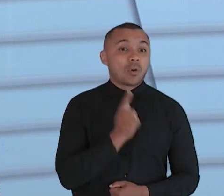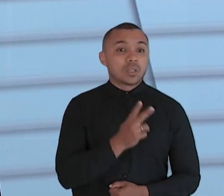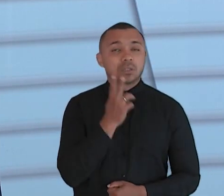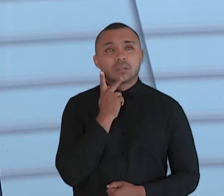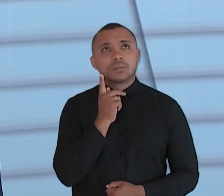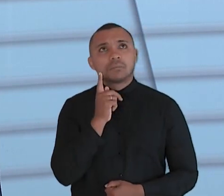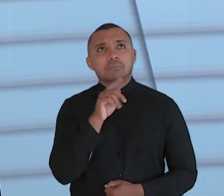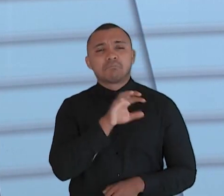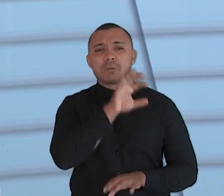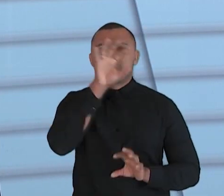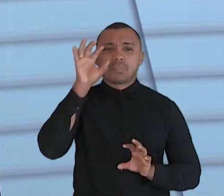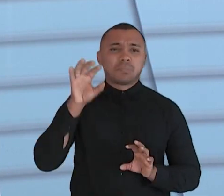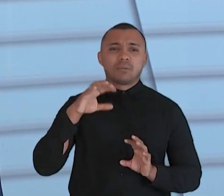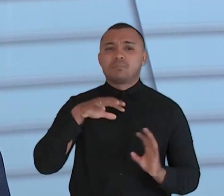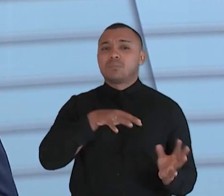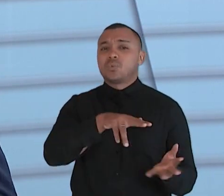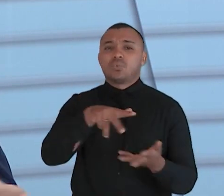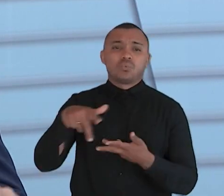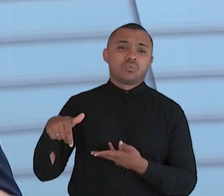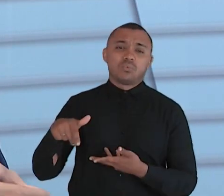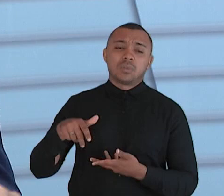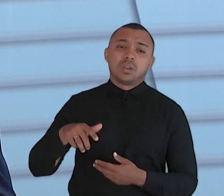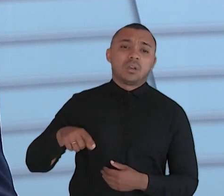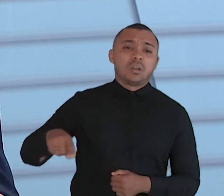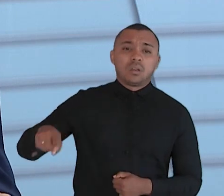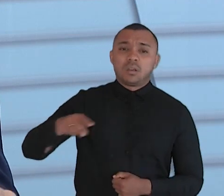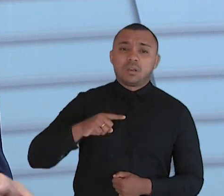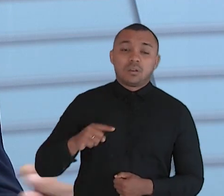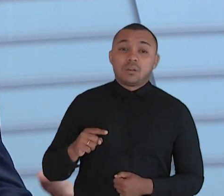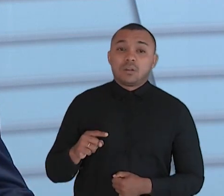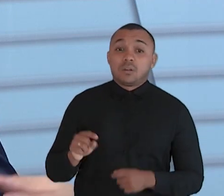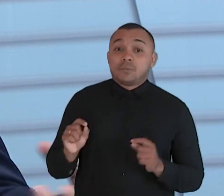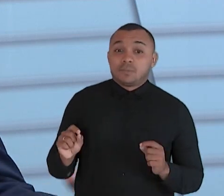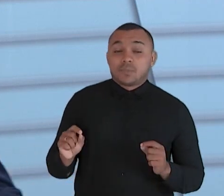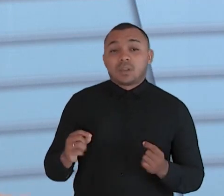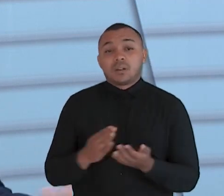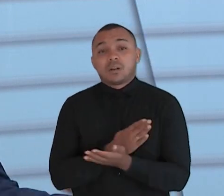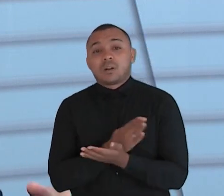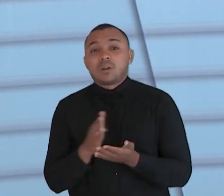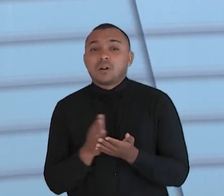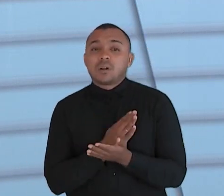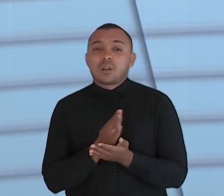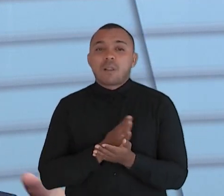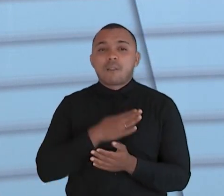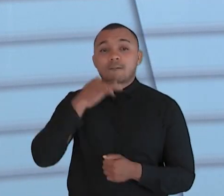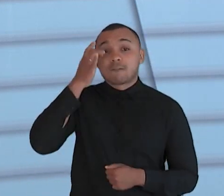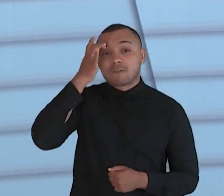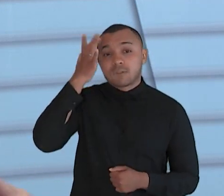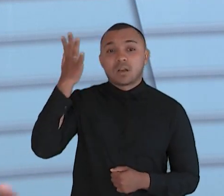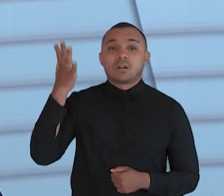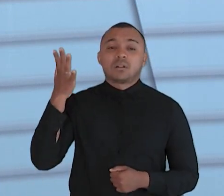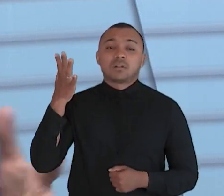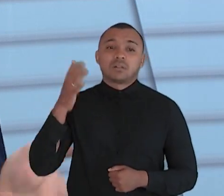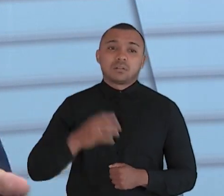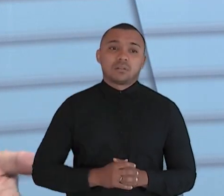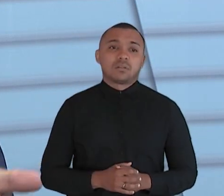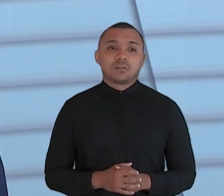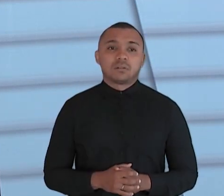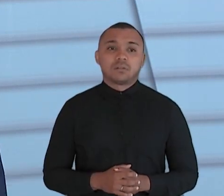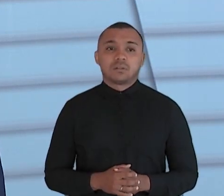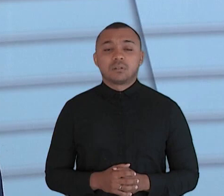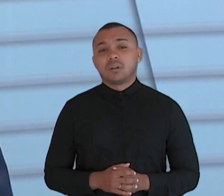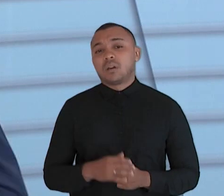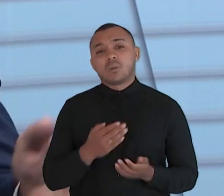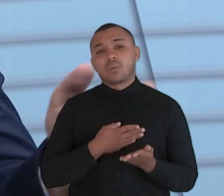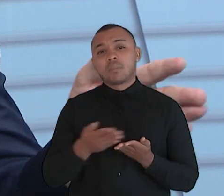e acho que até no mundo mesmo, tem umas coisas que é mais fácil. A violência no Brasil está muito séria. Então, aí termina